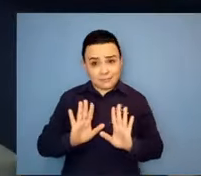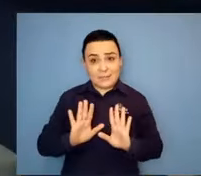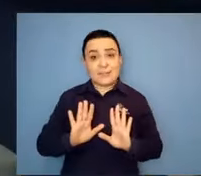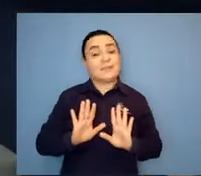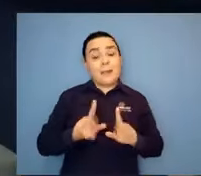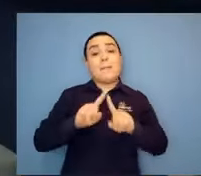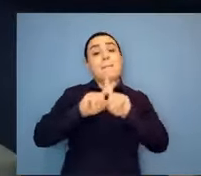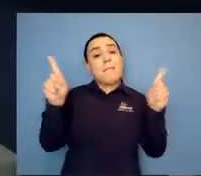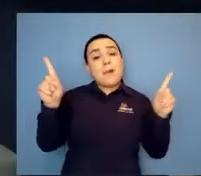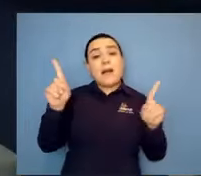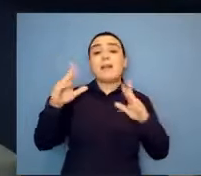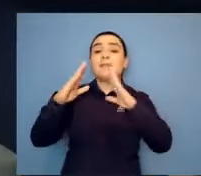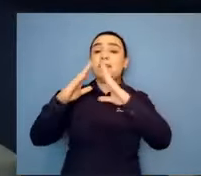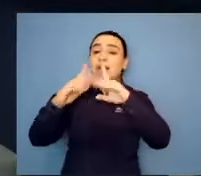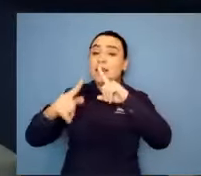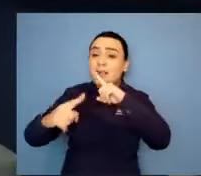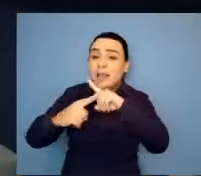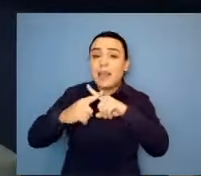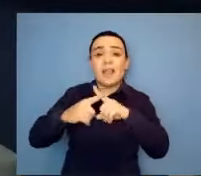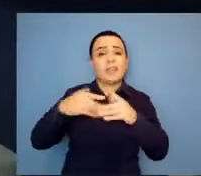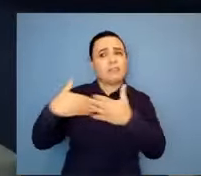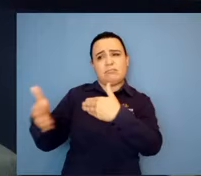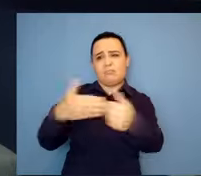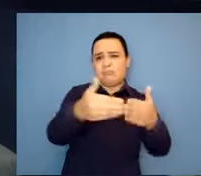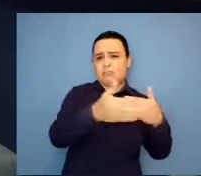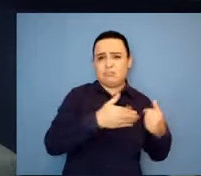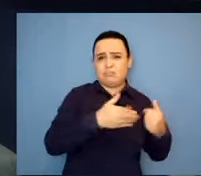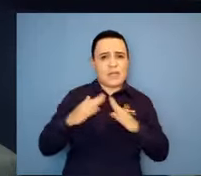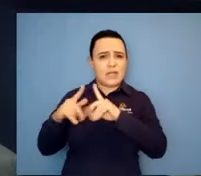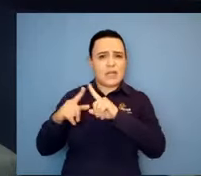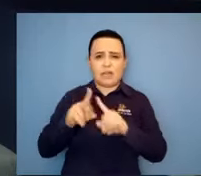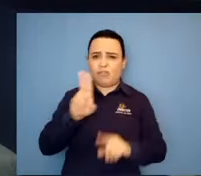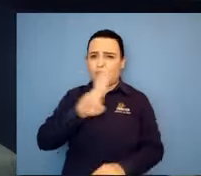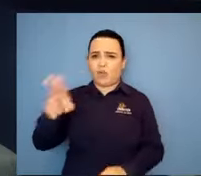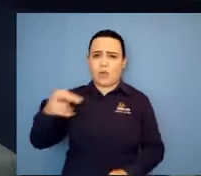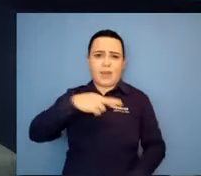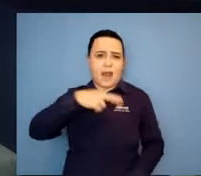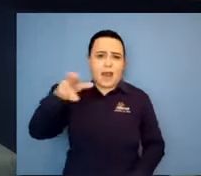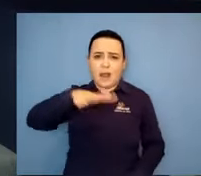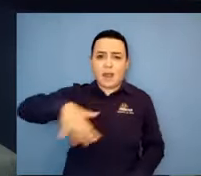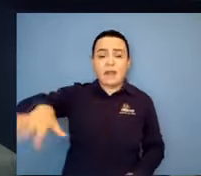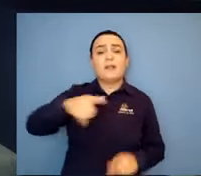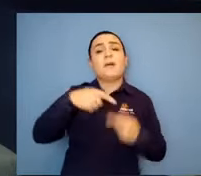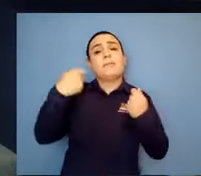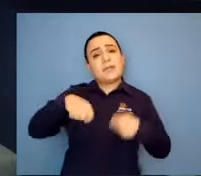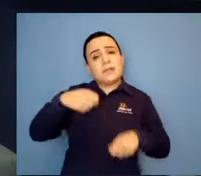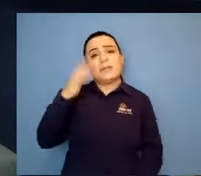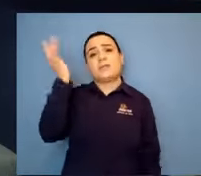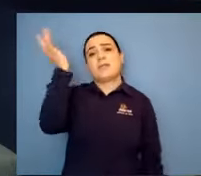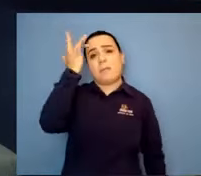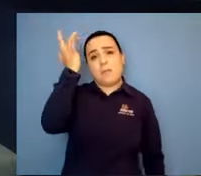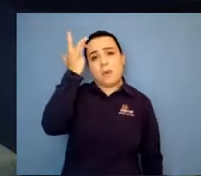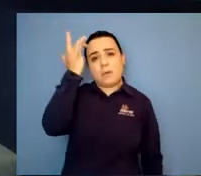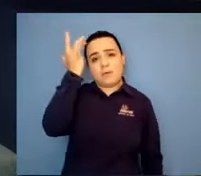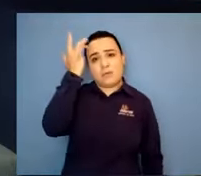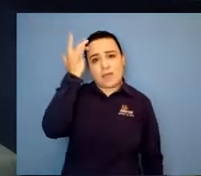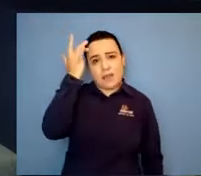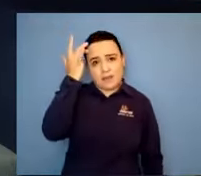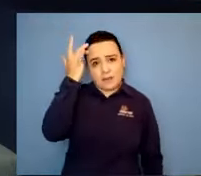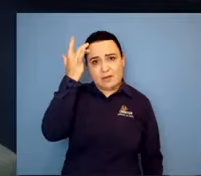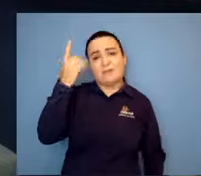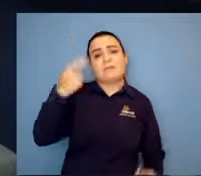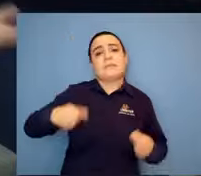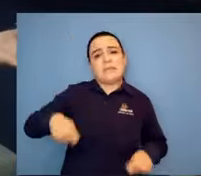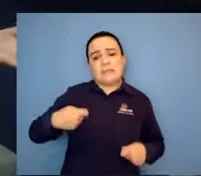que comigo, né? Pra que comigo? A pergunta é pra quê, né? E não o porquê. Por quê? Exatamente. Mas, enfim.